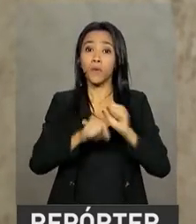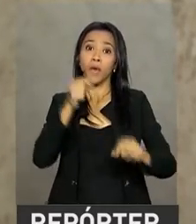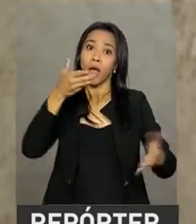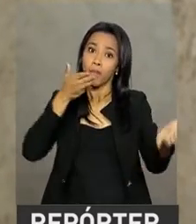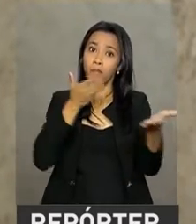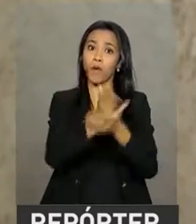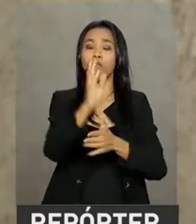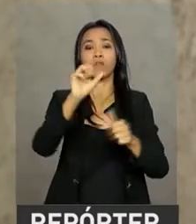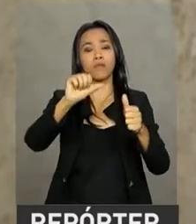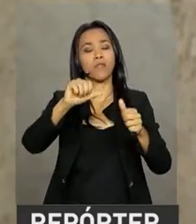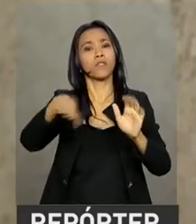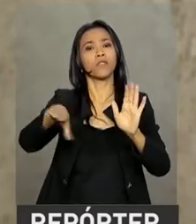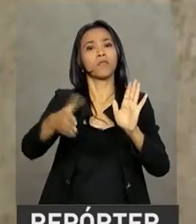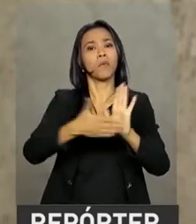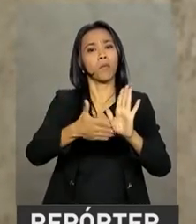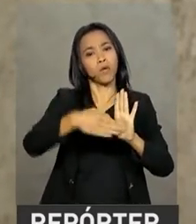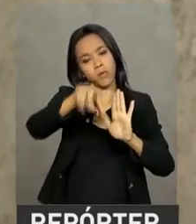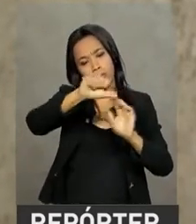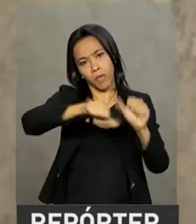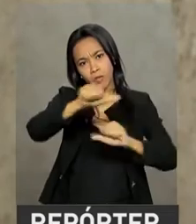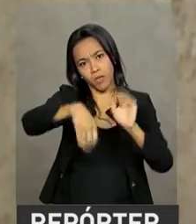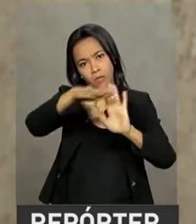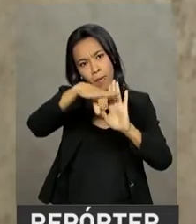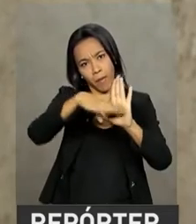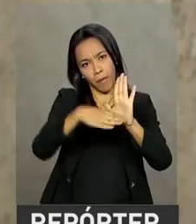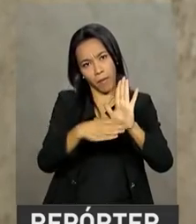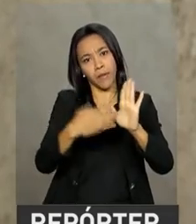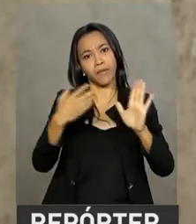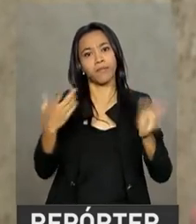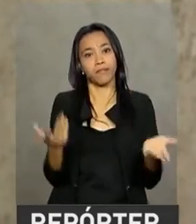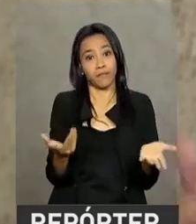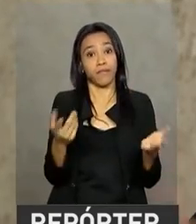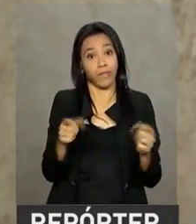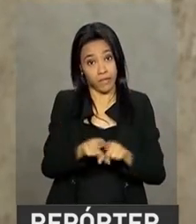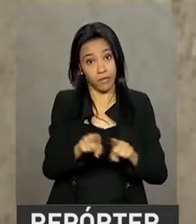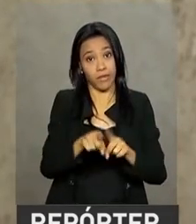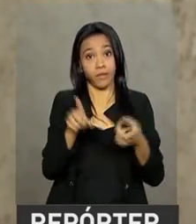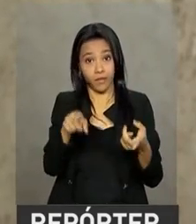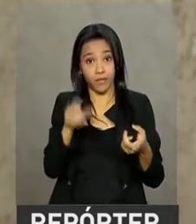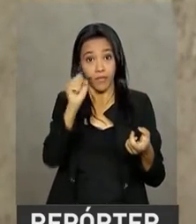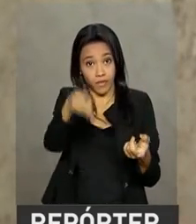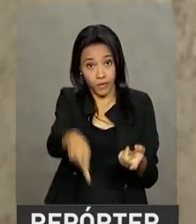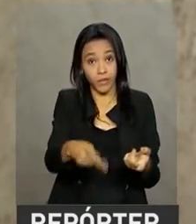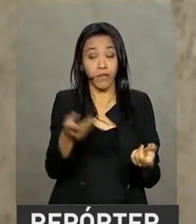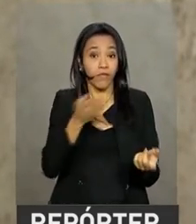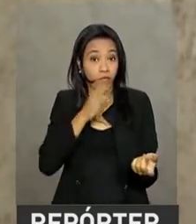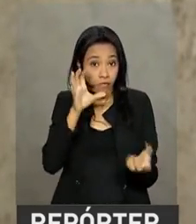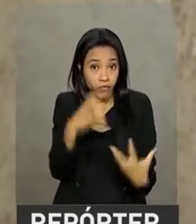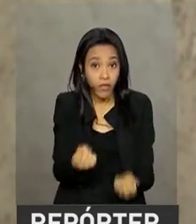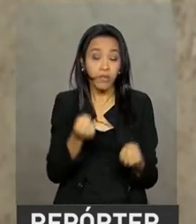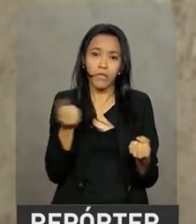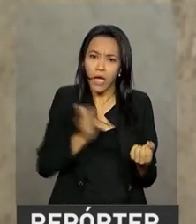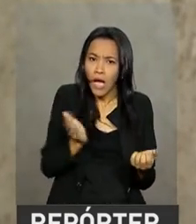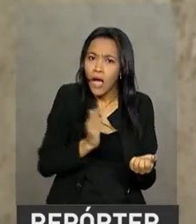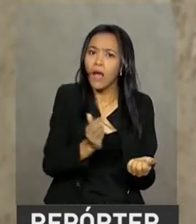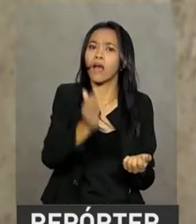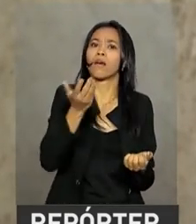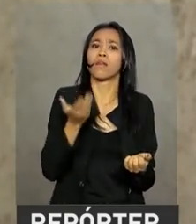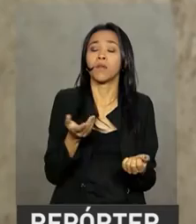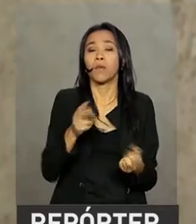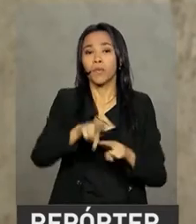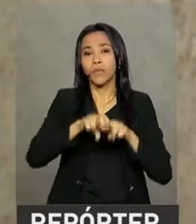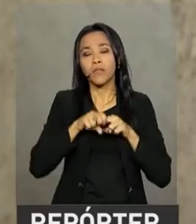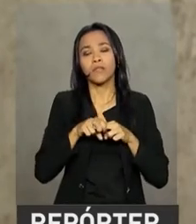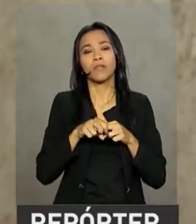dessas reformas e particularmente da PEC da Previdência. Portanto, temos que agilizar esse processo. Daí, obviamente, que a